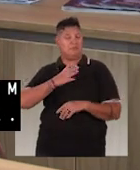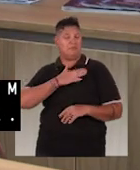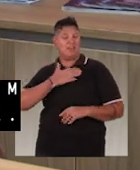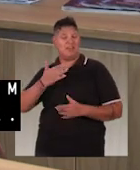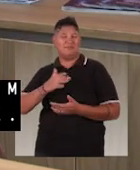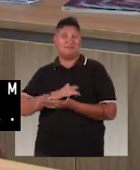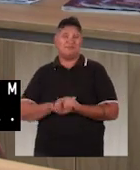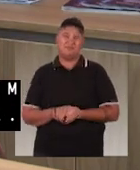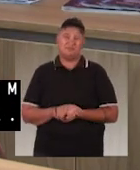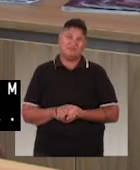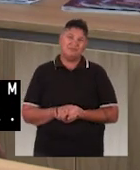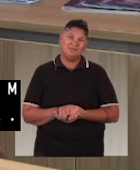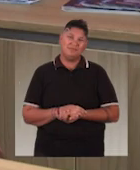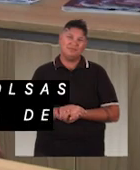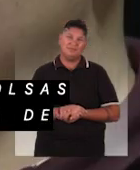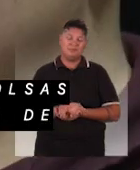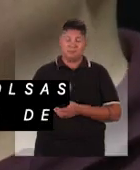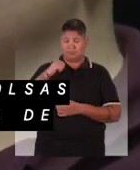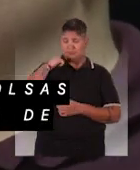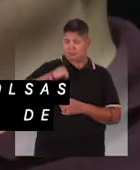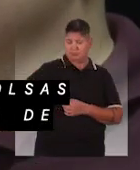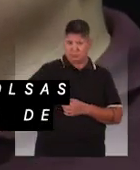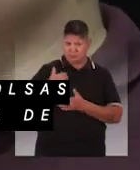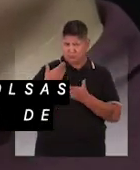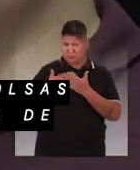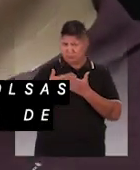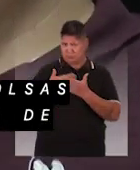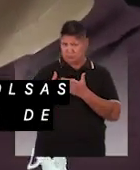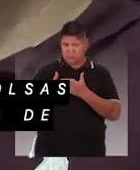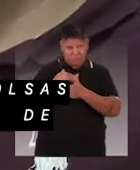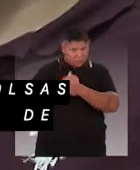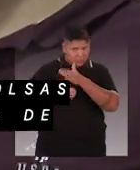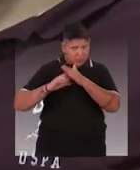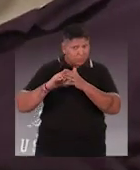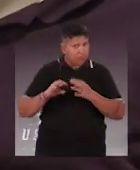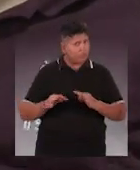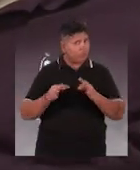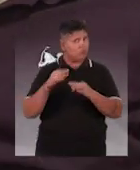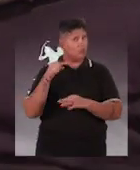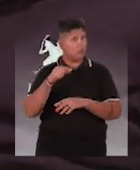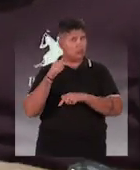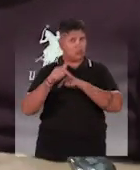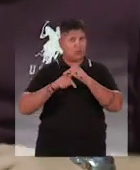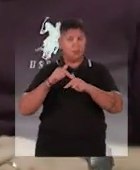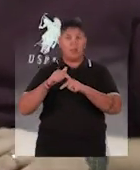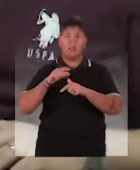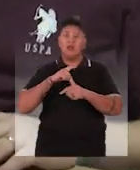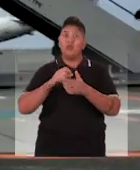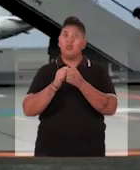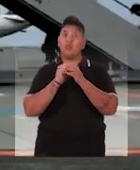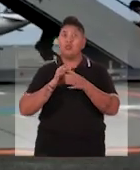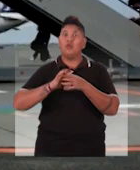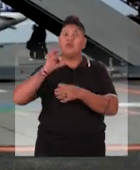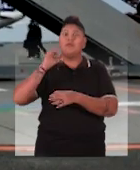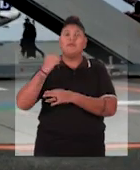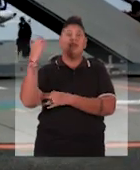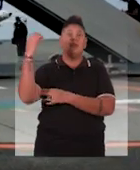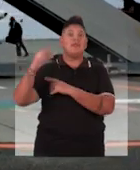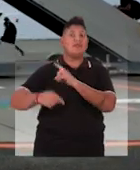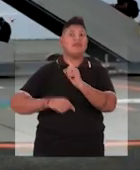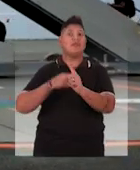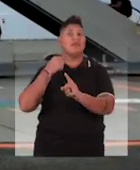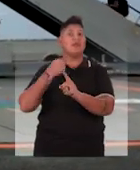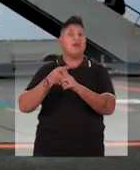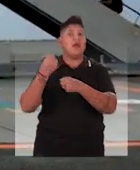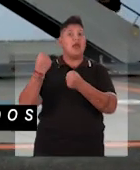em mim e na minha carreira. Além de bolsas de estudo, a empresa de tecnologia onde ele trabalha sorteia viagens